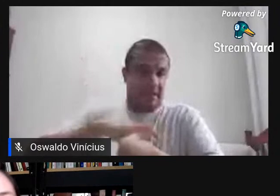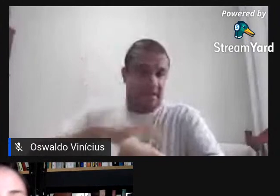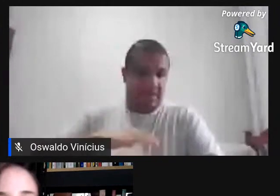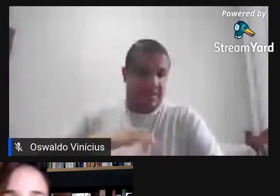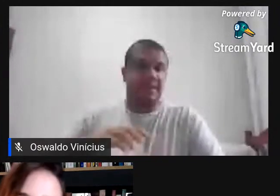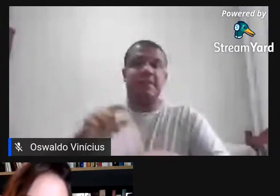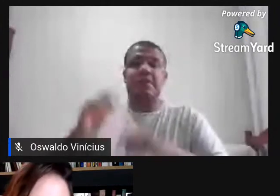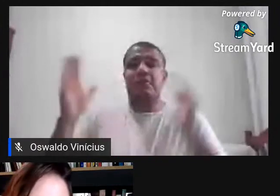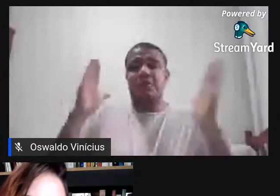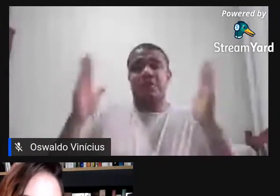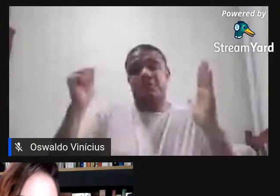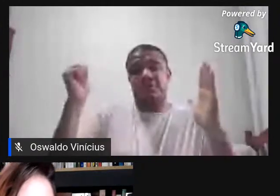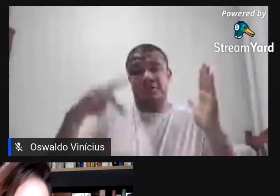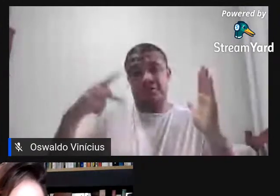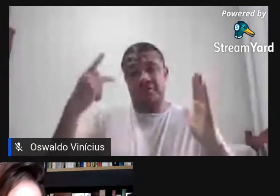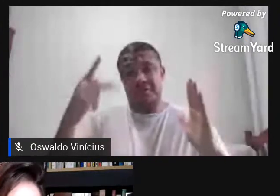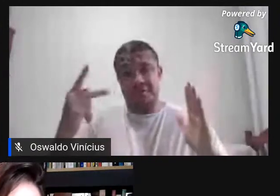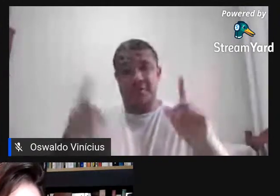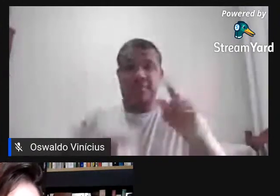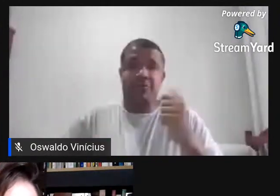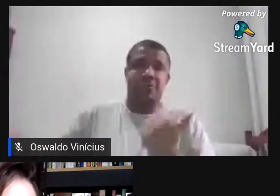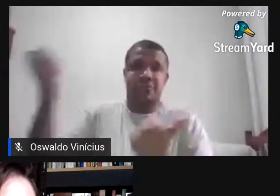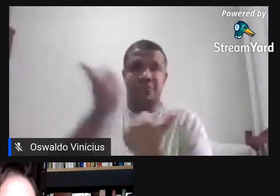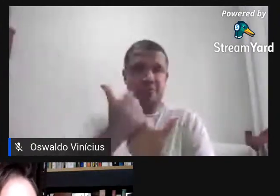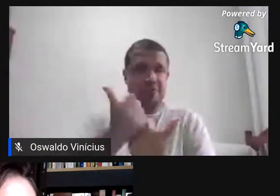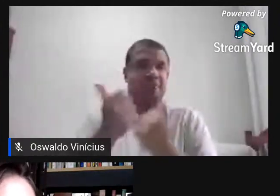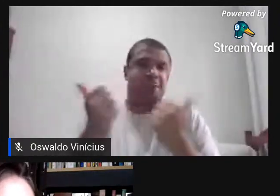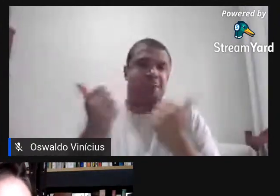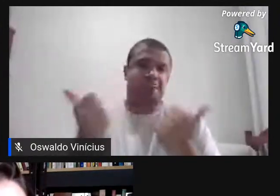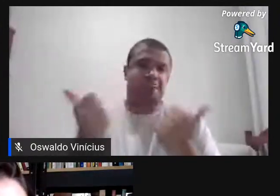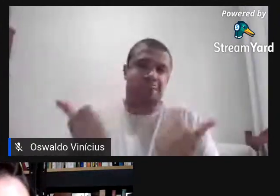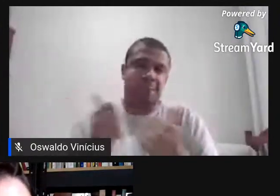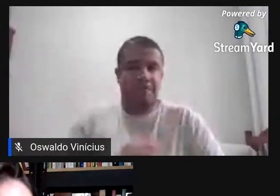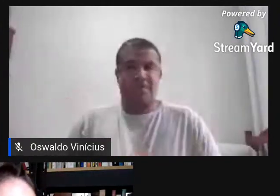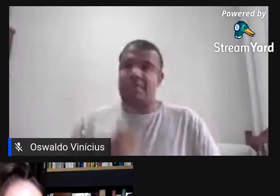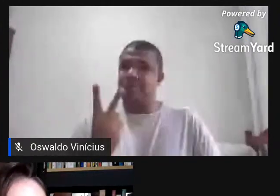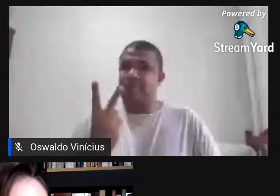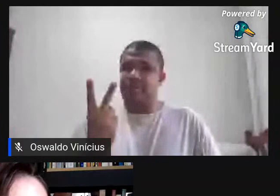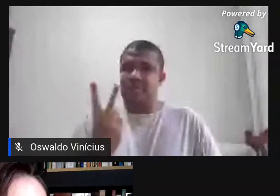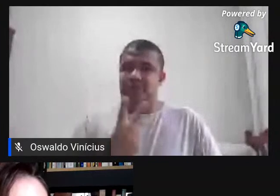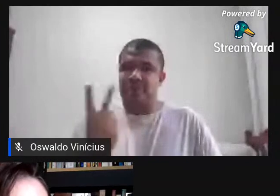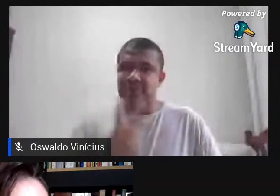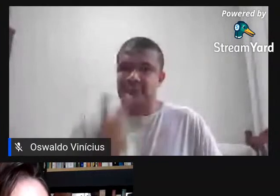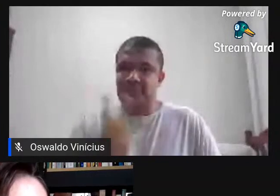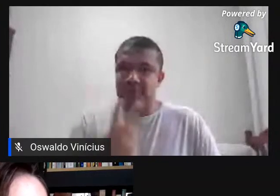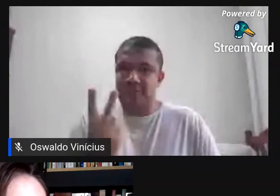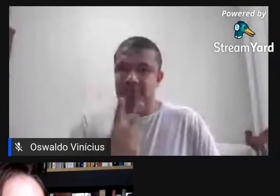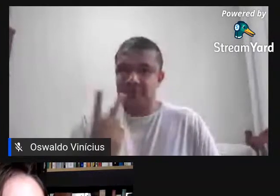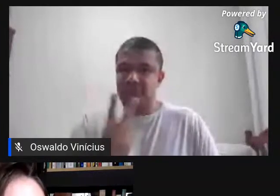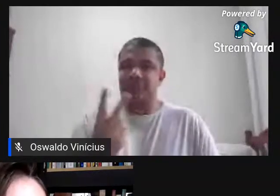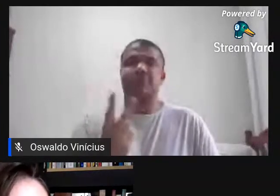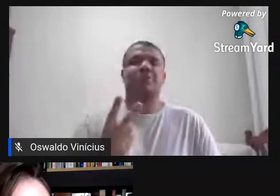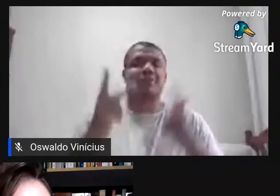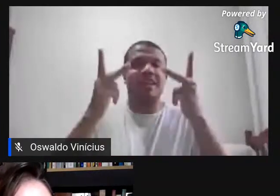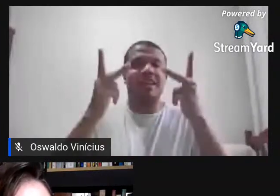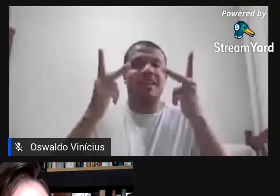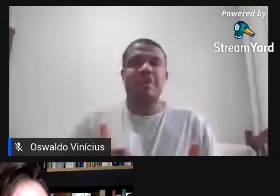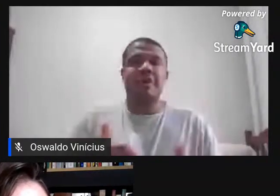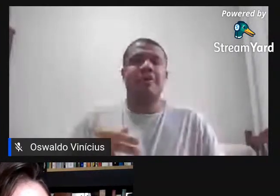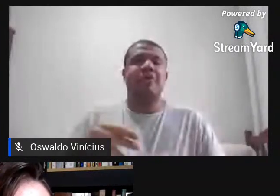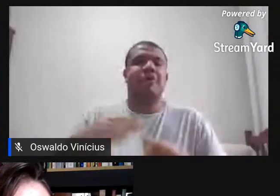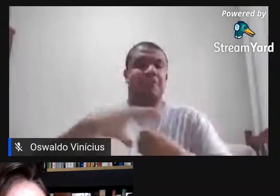dela e aí a Thaís assumiu a minha orientação. Então, nós duas temos essas duas orientadoras no nosso projeto, né?